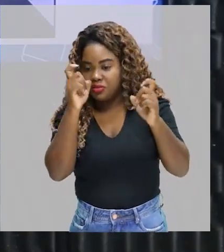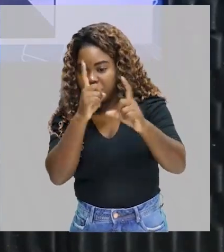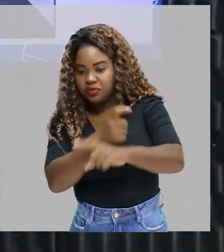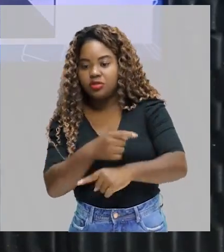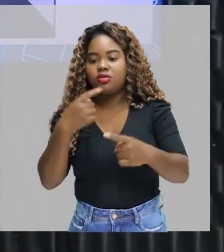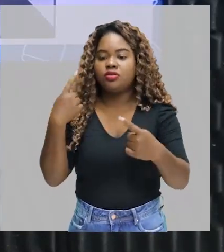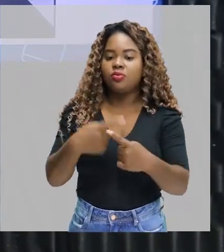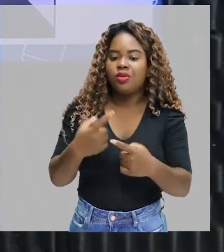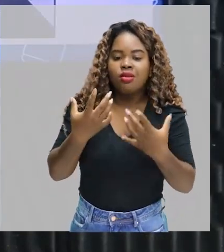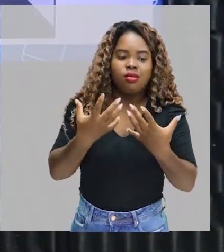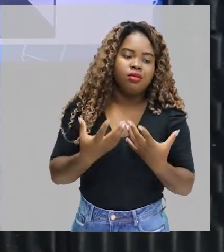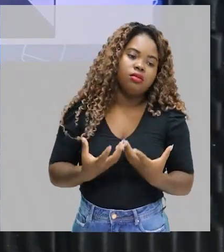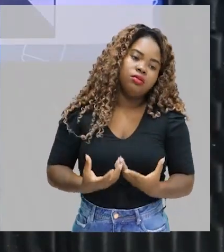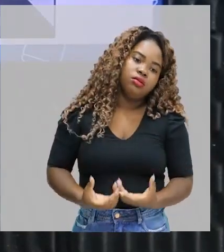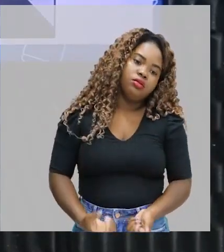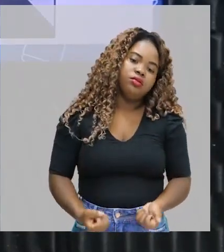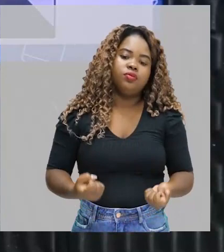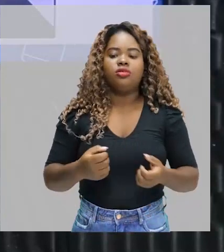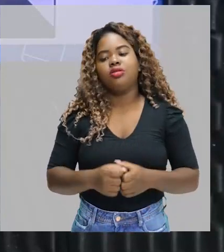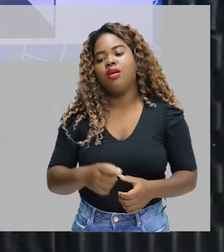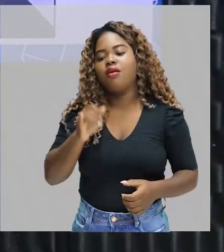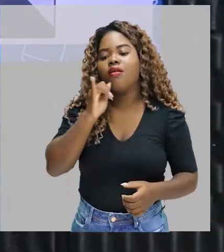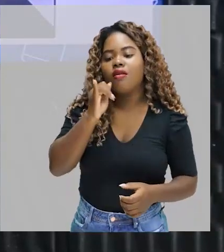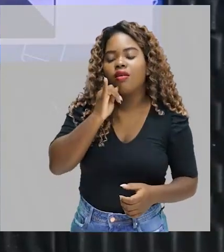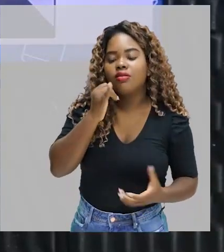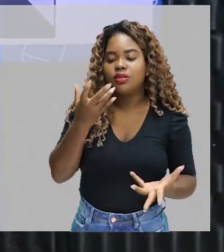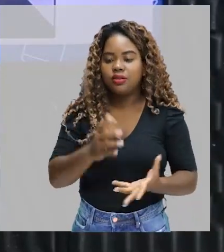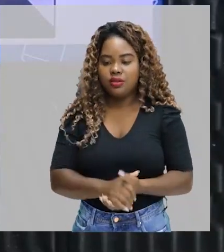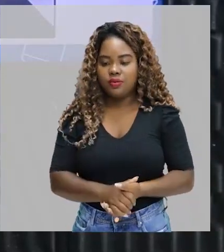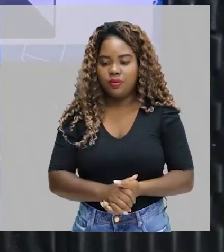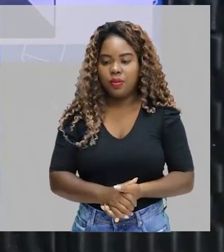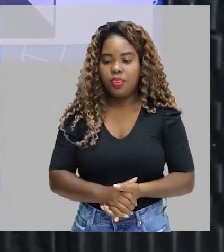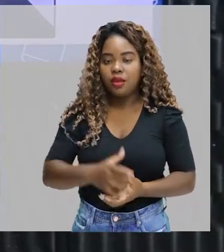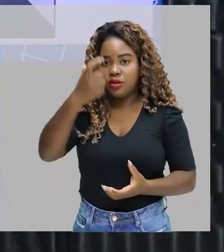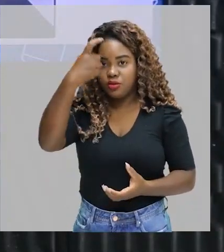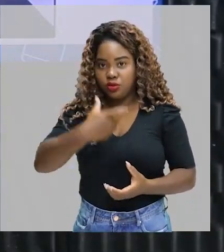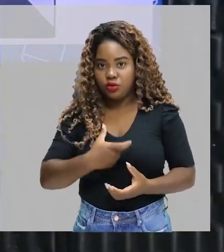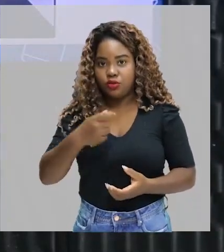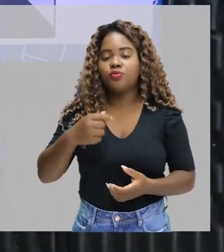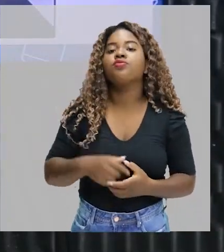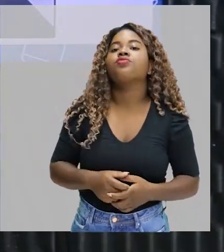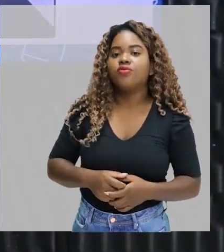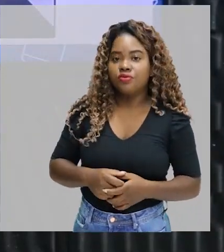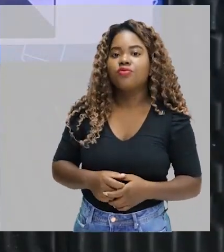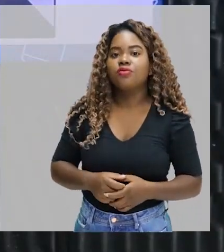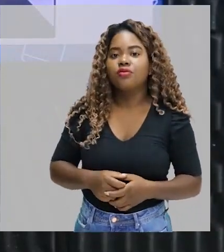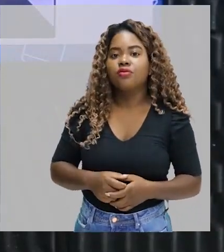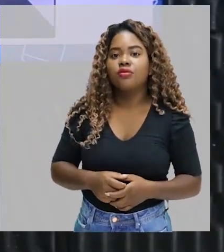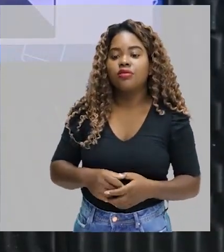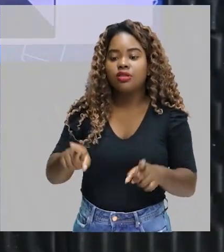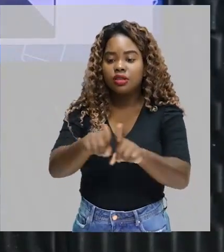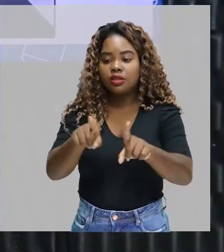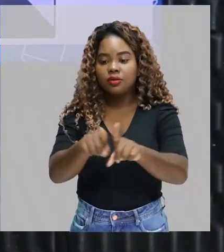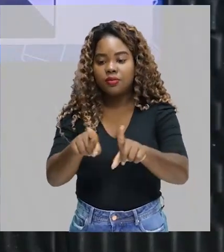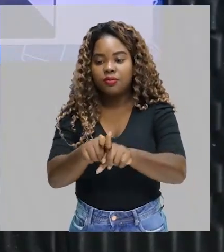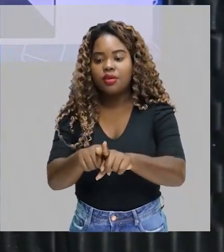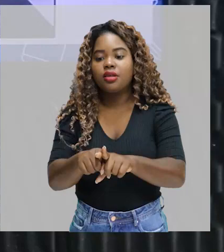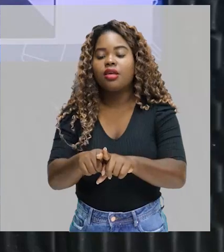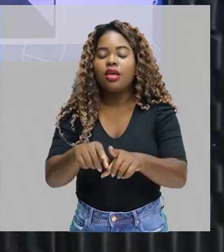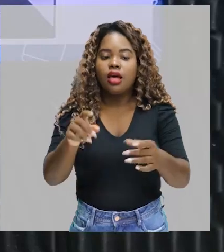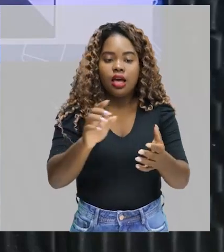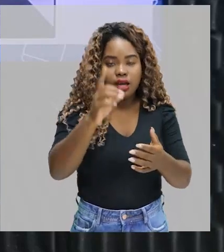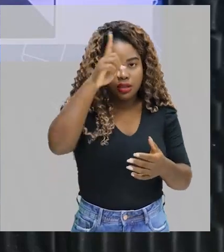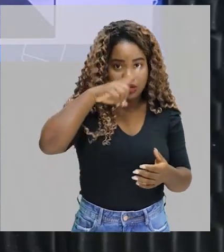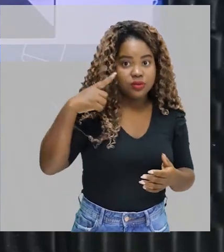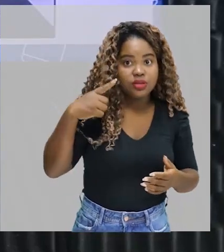Porque isso depende do meu grau de aptidão. Por exemplo, também estou aqui, a Deusiléia está ali gravando comigo. Ela está exercendo